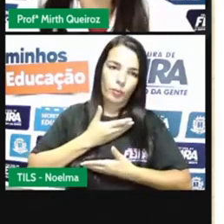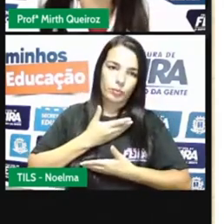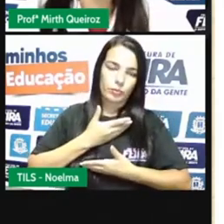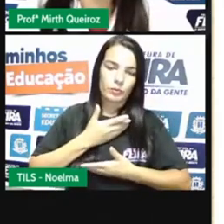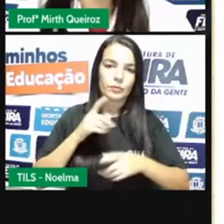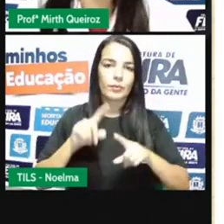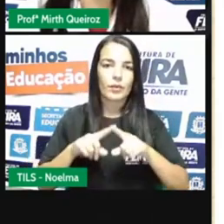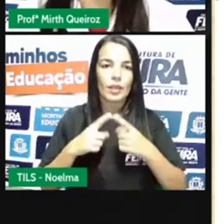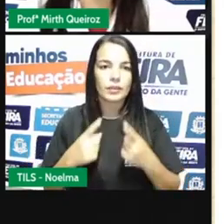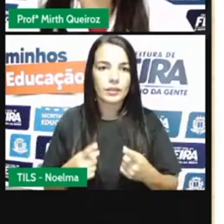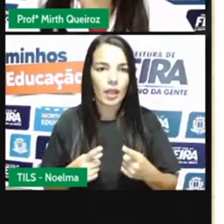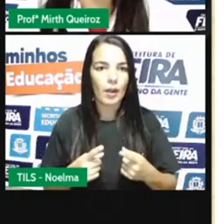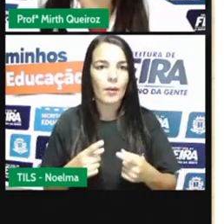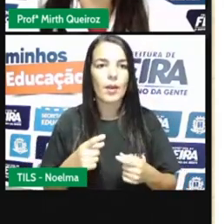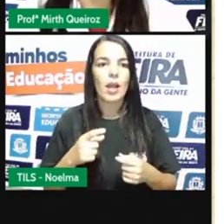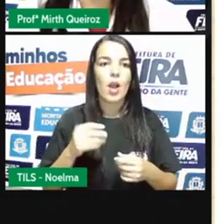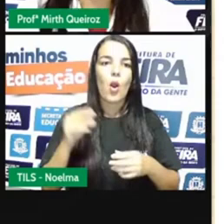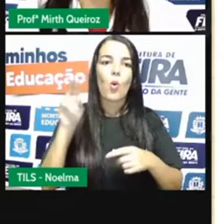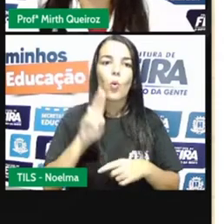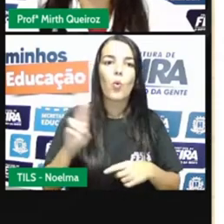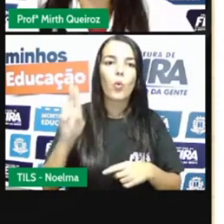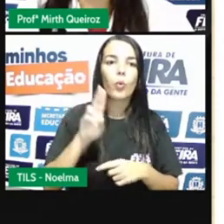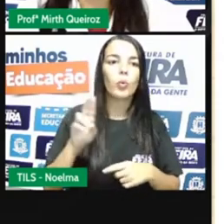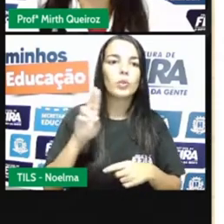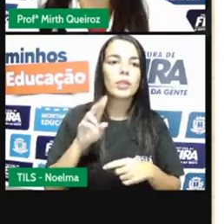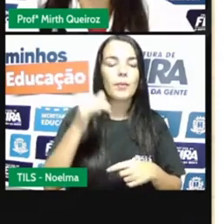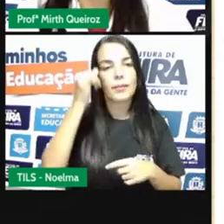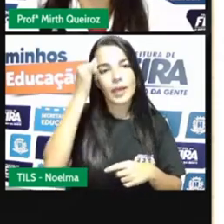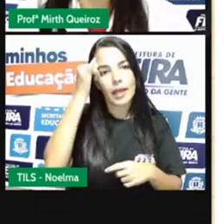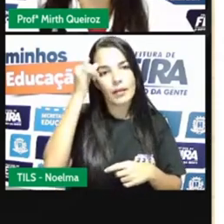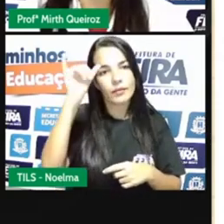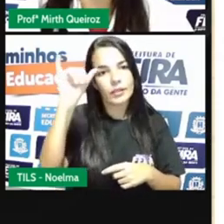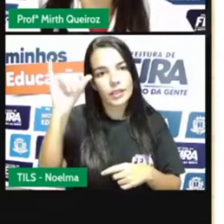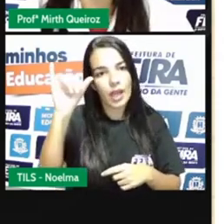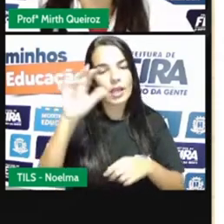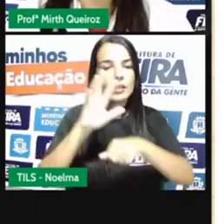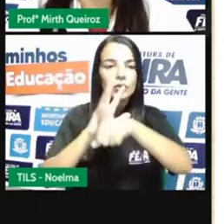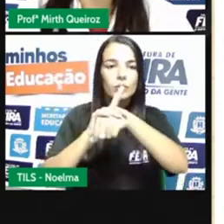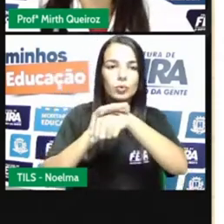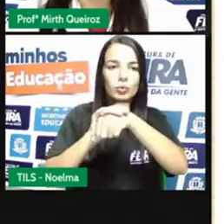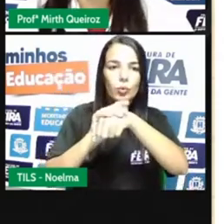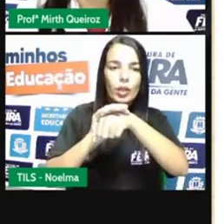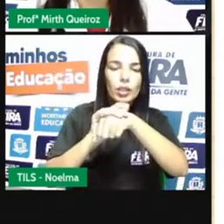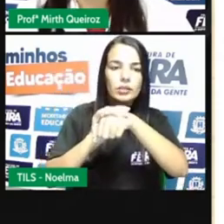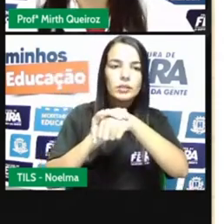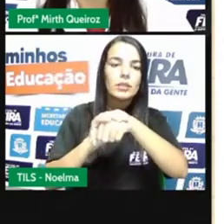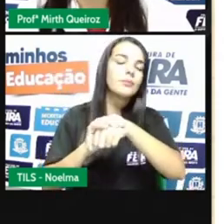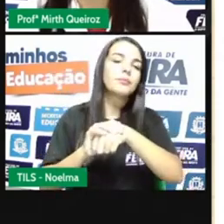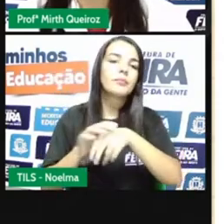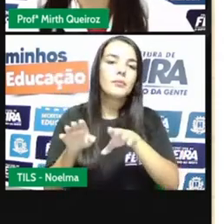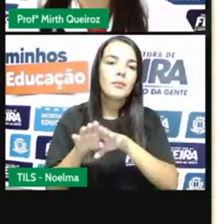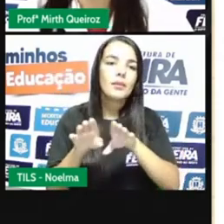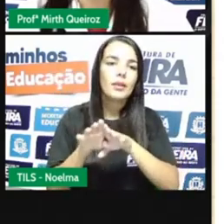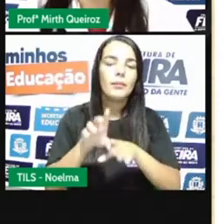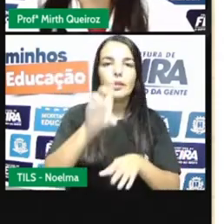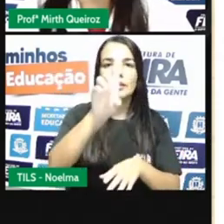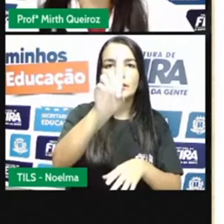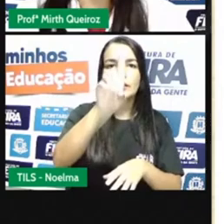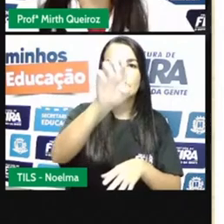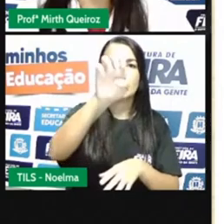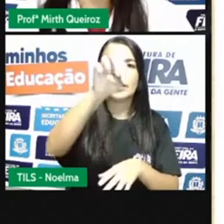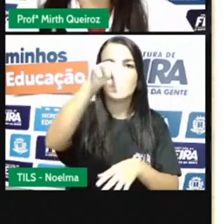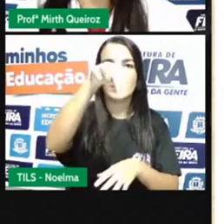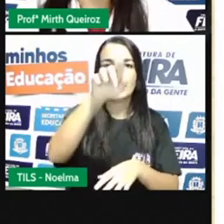ele é utilizado aí na gastroenterite e na dengue, esse soro. É um soro caseiro, ou seja, é um soro que a gente faz em casa.